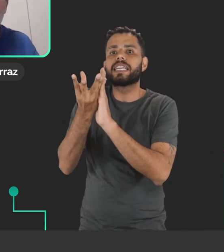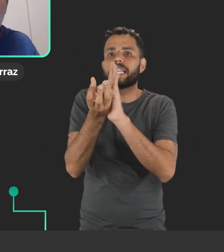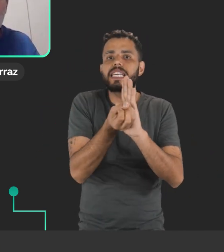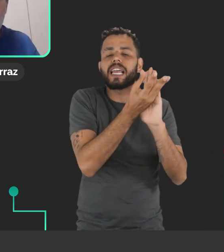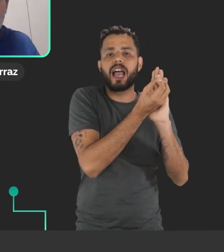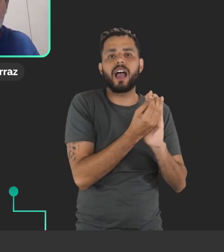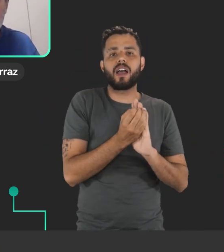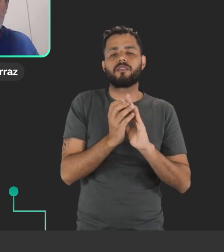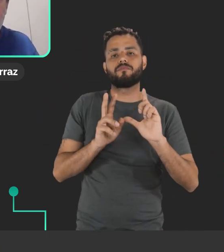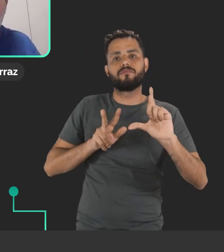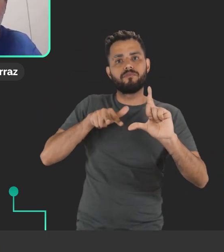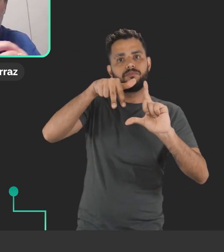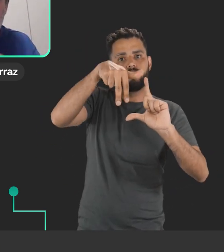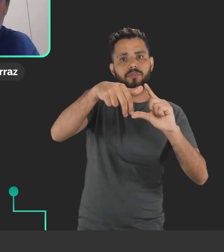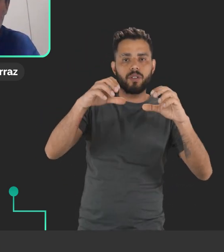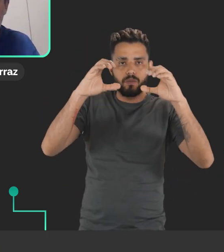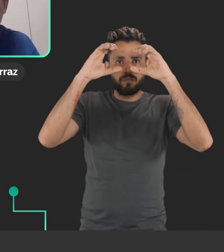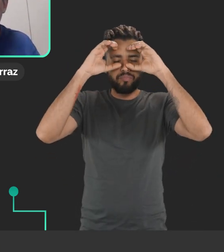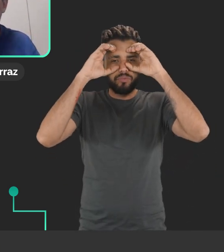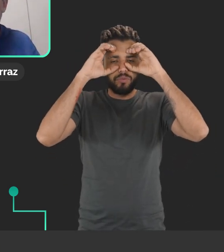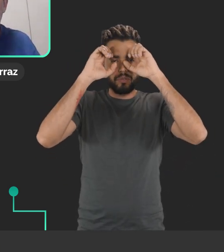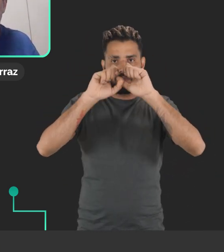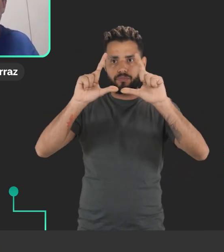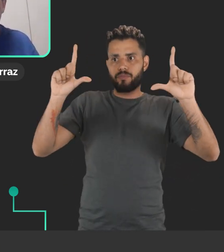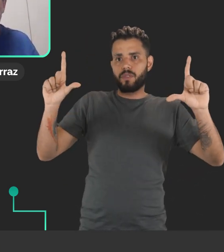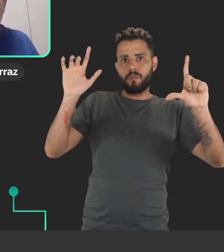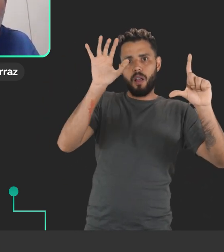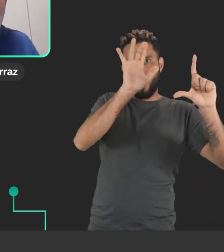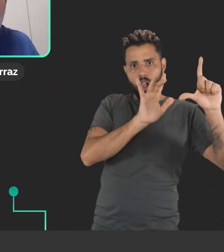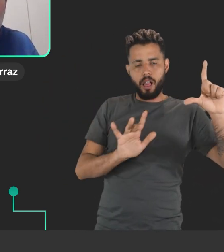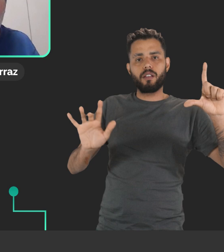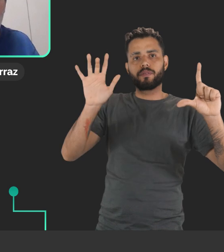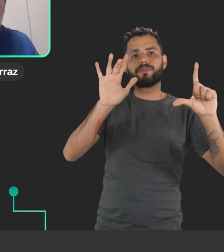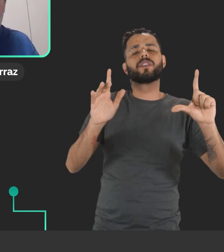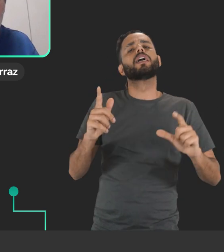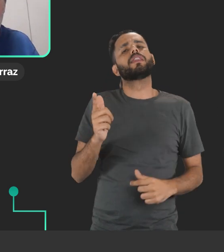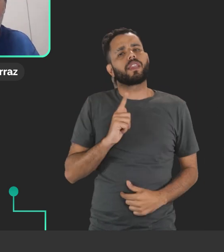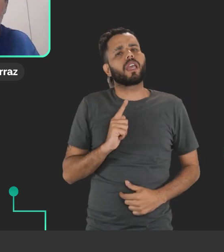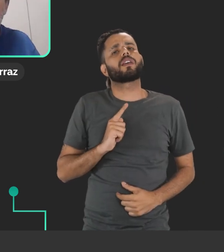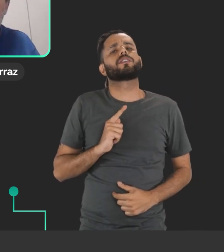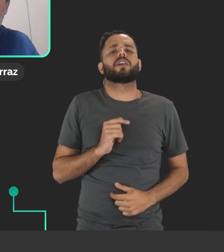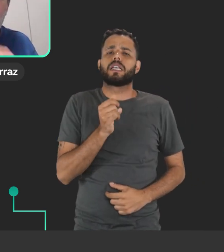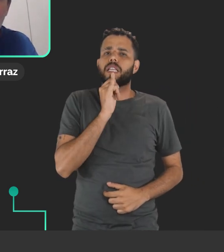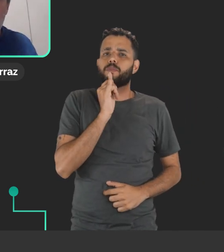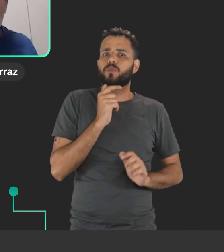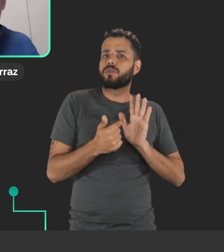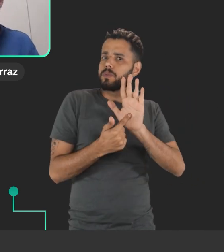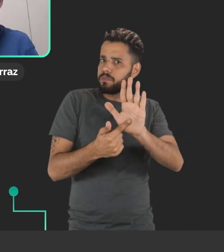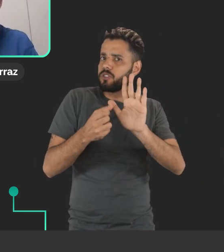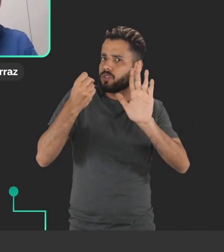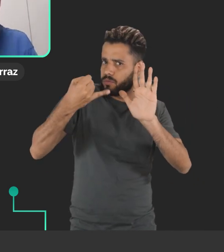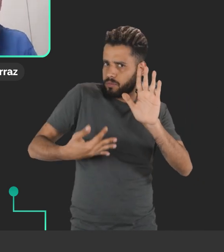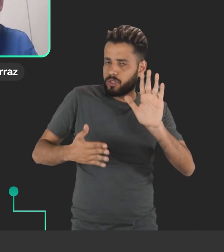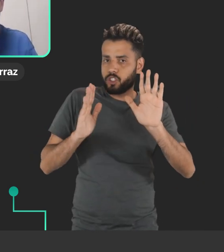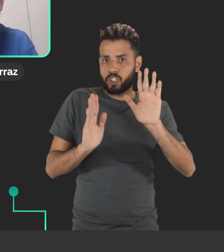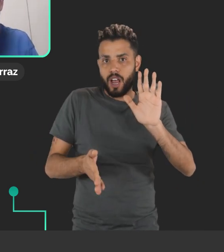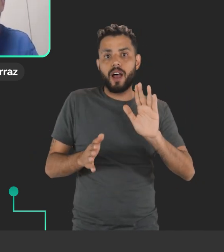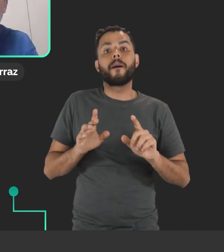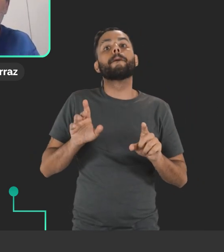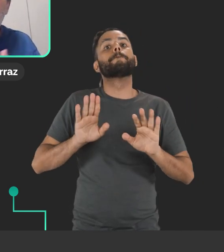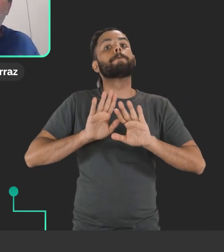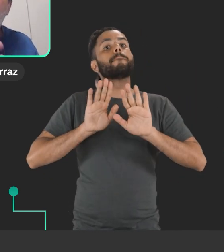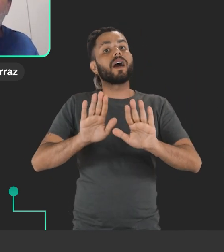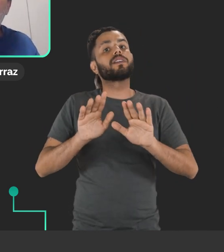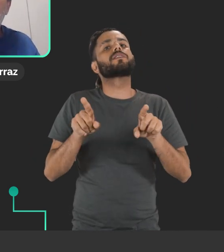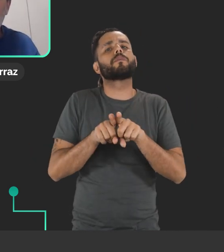em criar aplicações de realidade virtual e realidade aumentada. Ele traz não só esses exemplos que eu trouxe aqui,